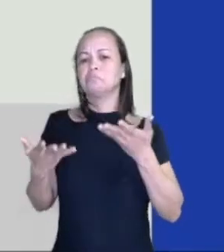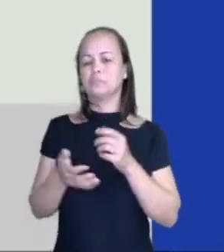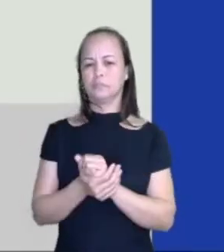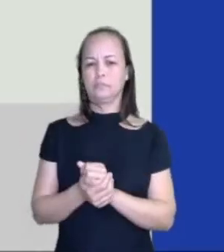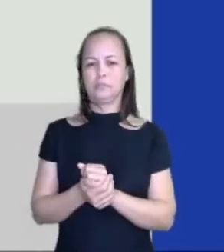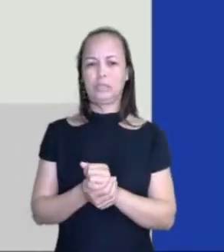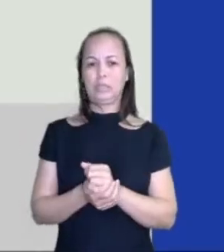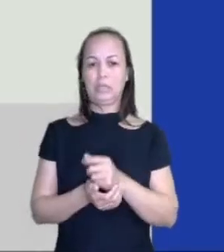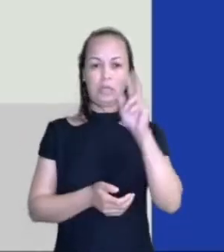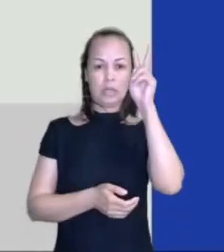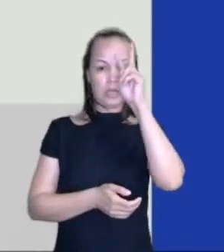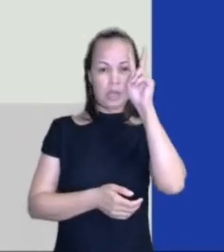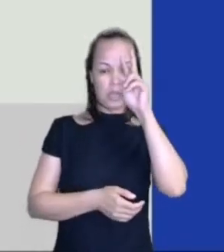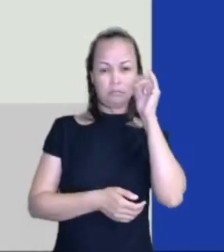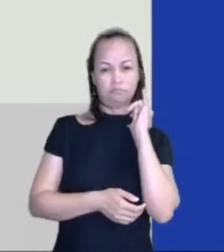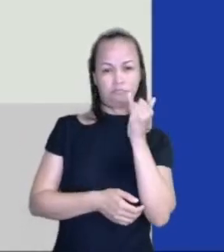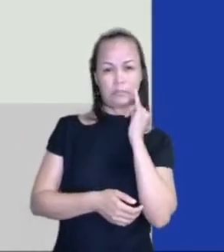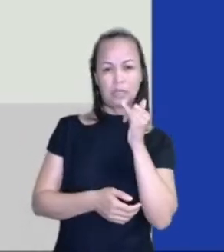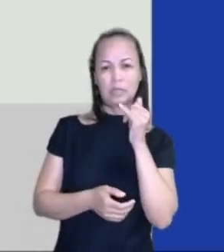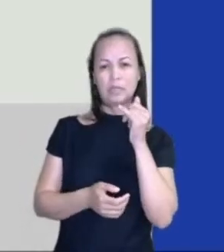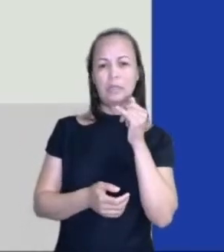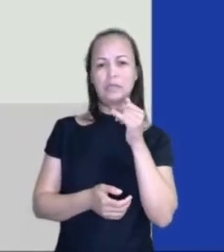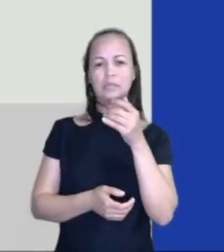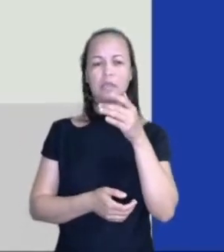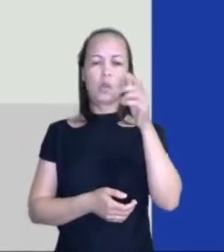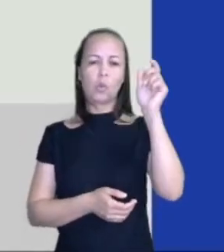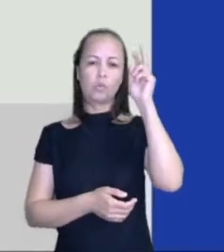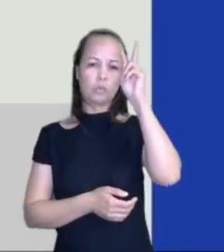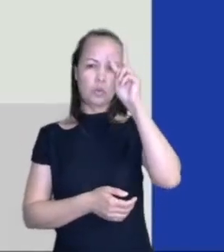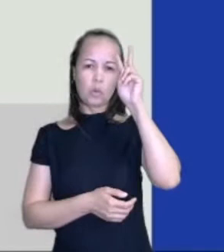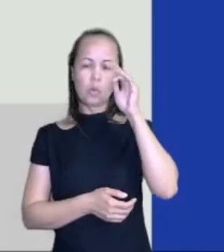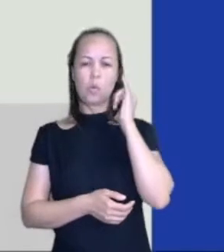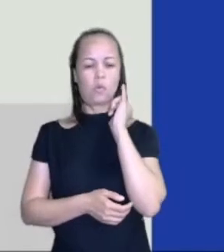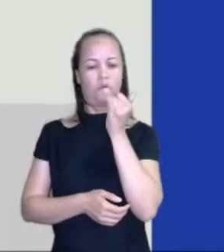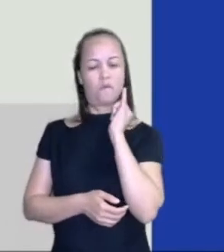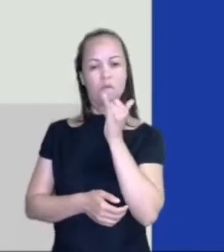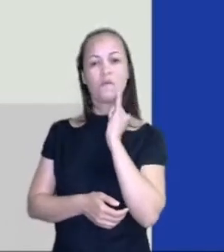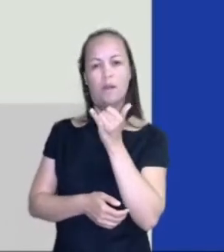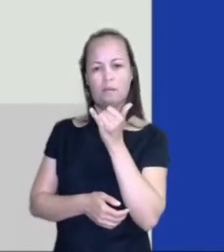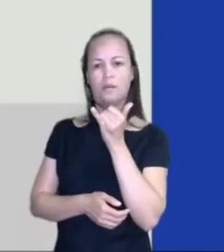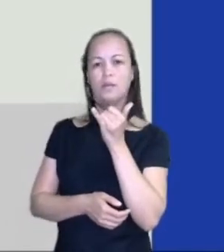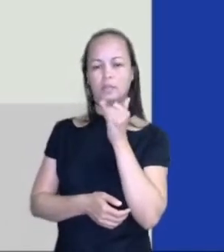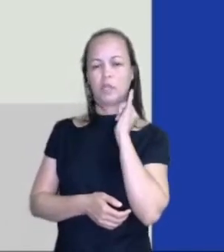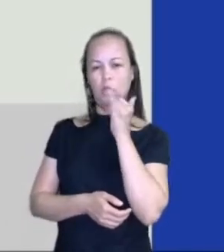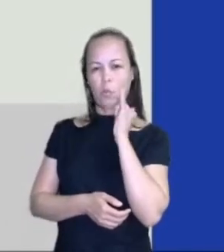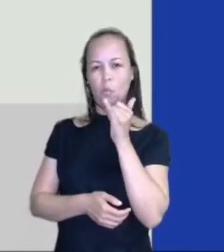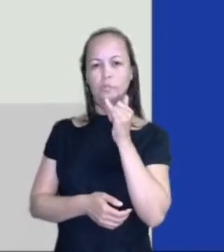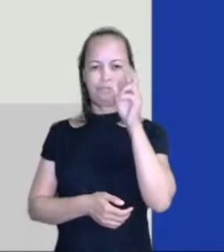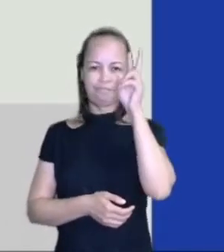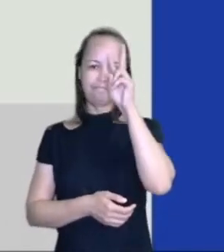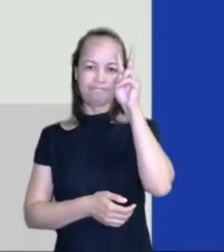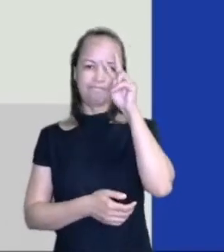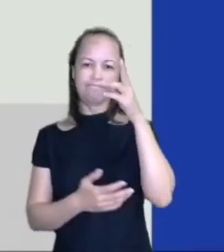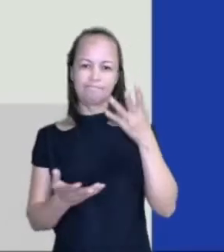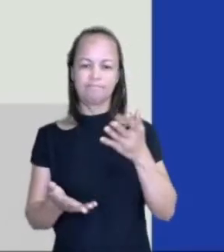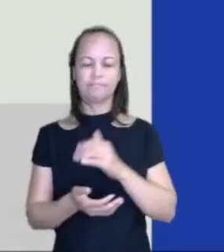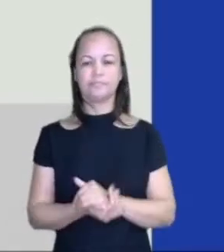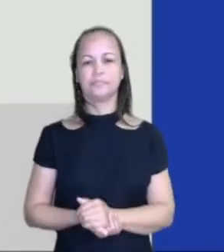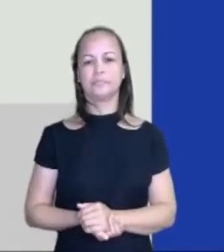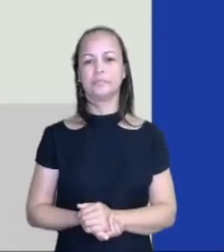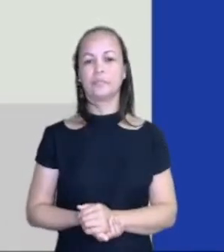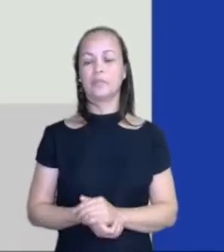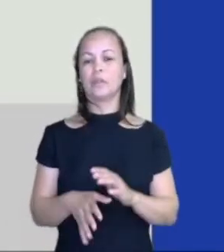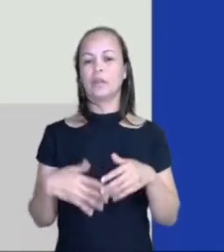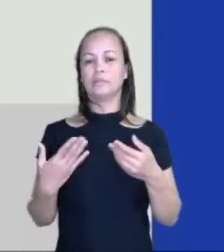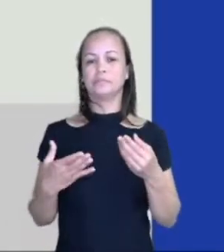disse? É a pessoa que está ali exatamente narrando, como o nome mesmo diz, é a pessoa que fala. Que conta a história. Dentro